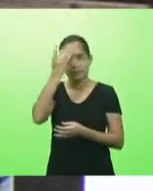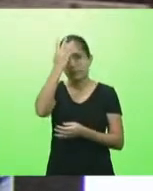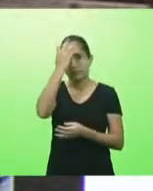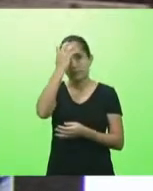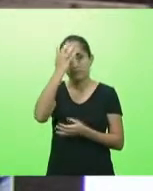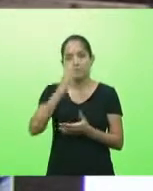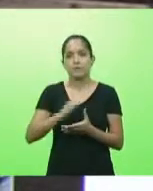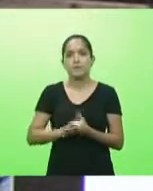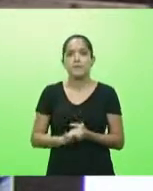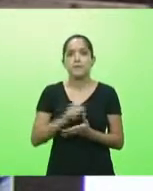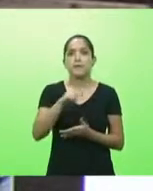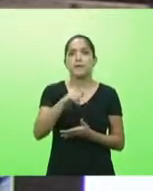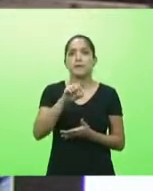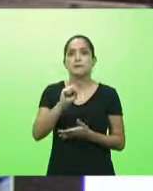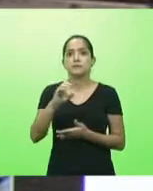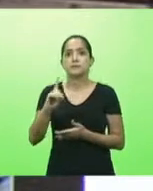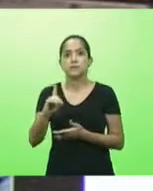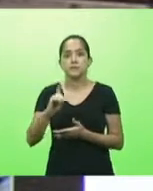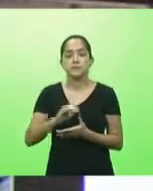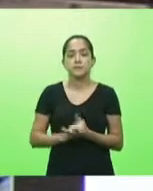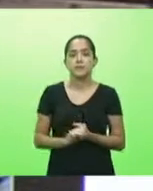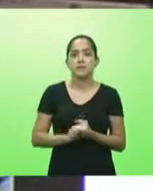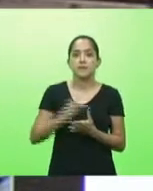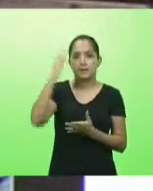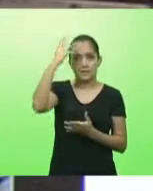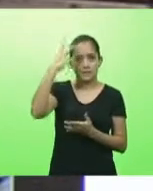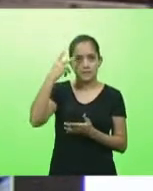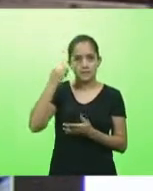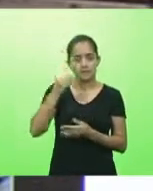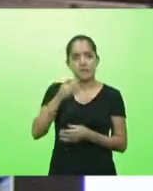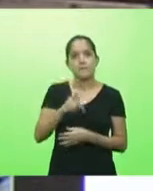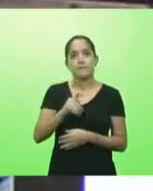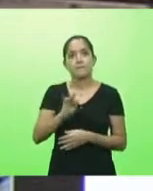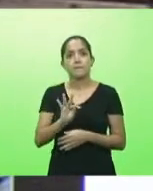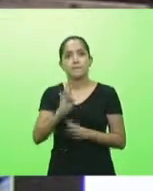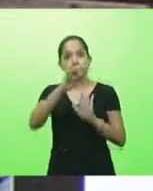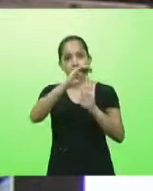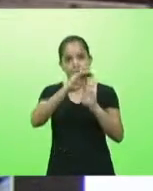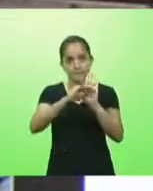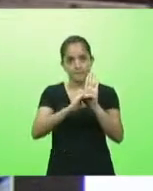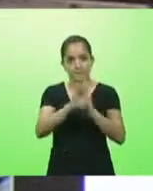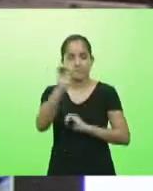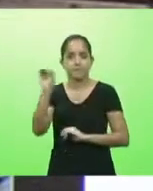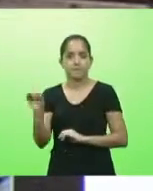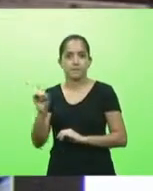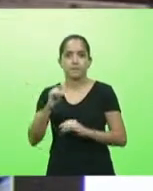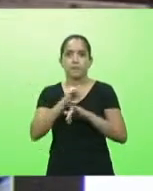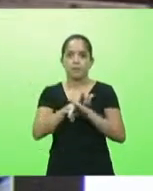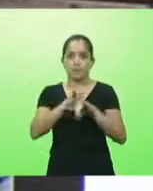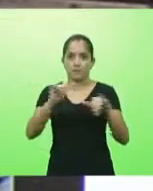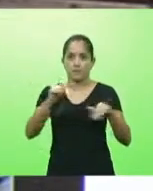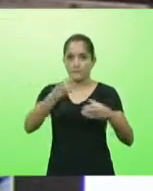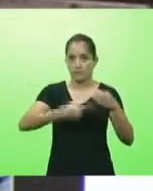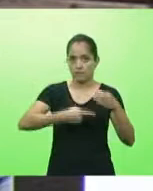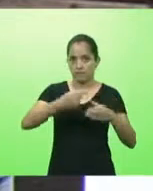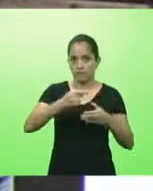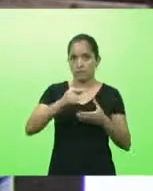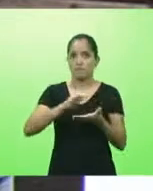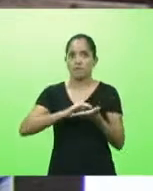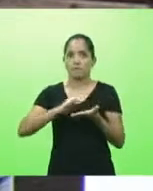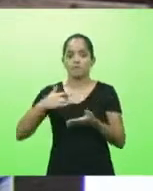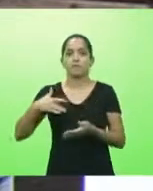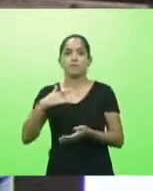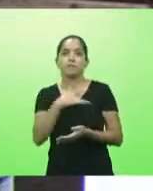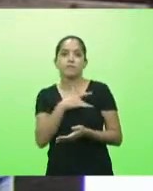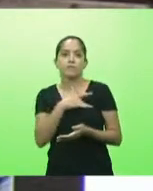Bloco, PSD, PSC, e a senhora deputada Luciana Carminati, PT. Ordem do dia. O senhor presidente comunicou que a Comissão de Saúde e a Comissão de Direitos Humanos